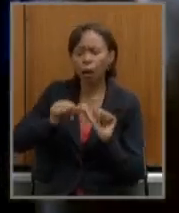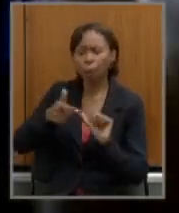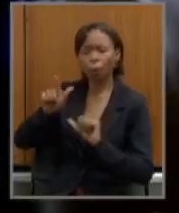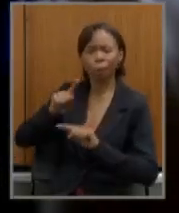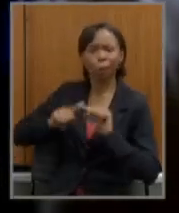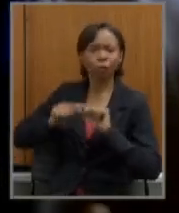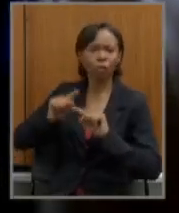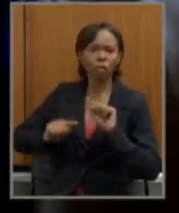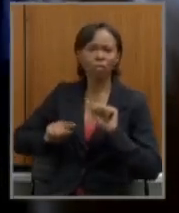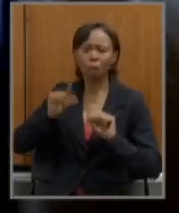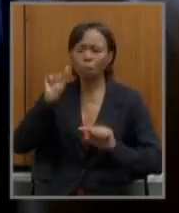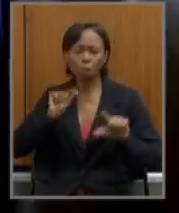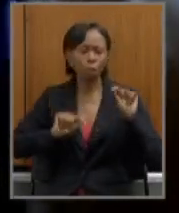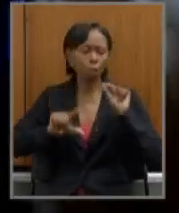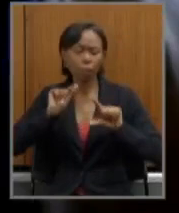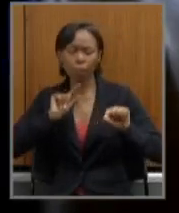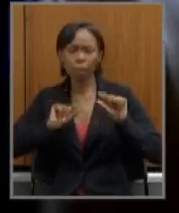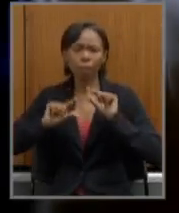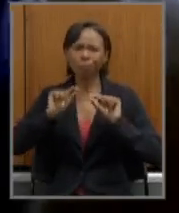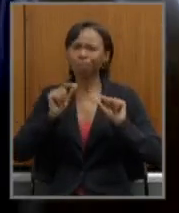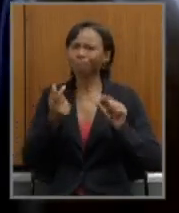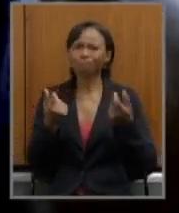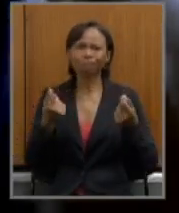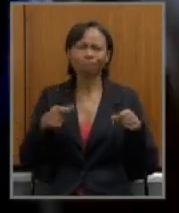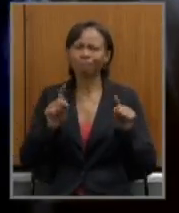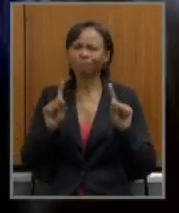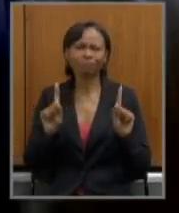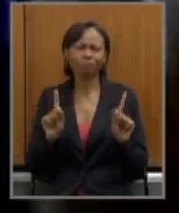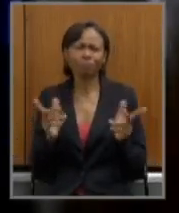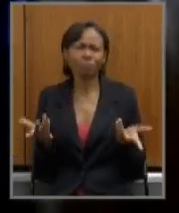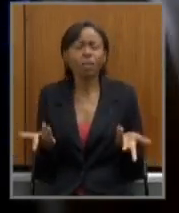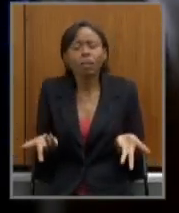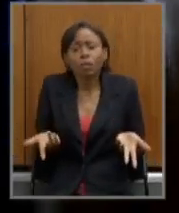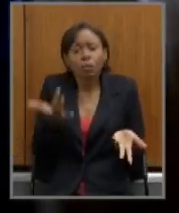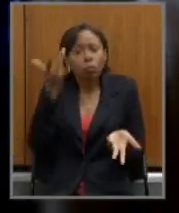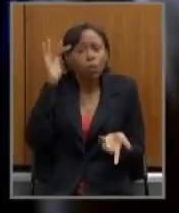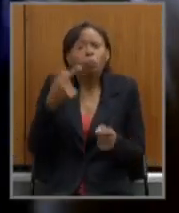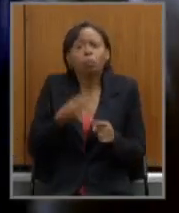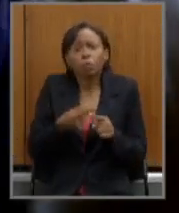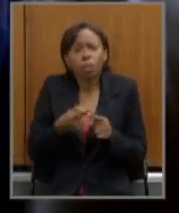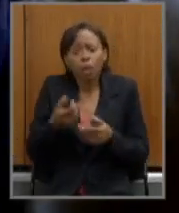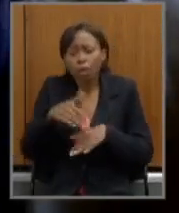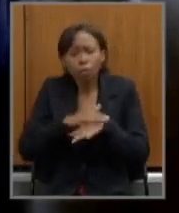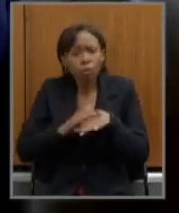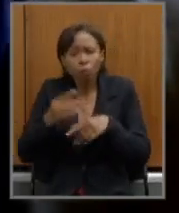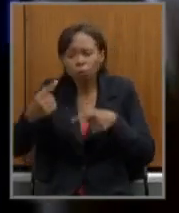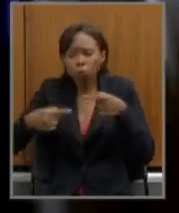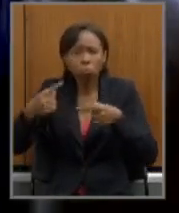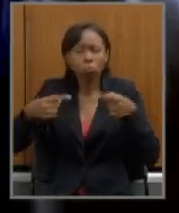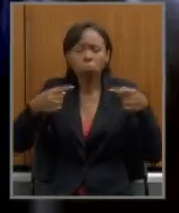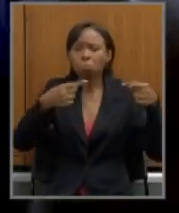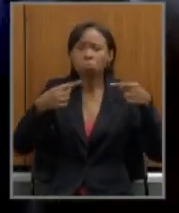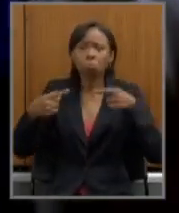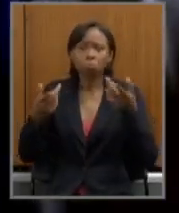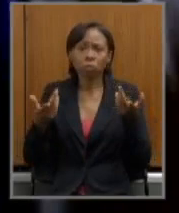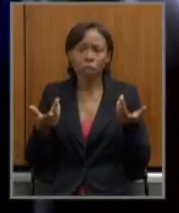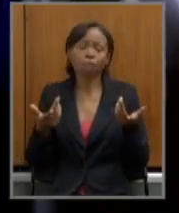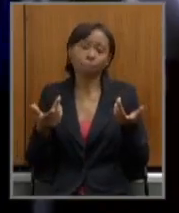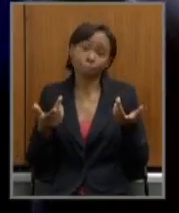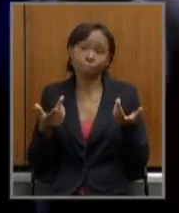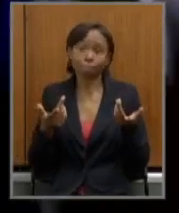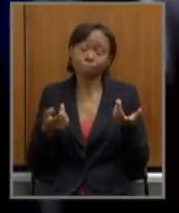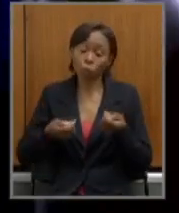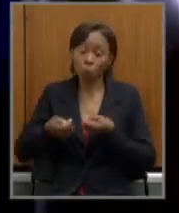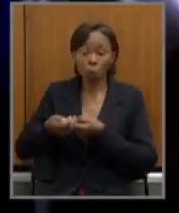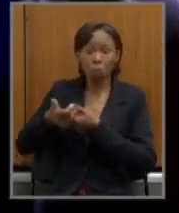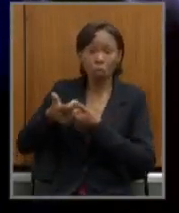tem que ficar selecionando selecionando aquele que suporta eu não sei porque não fazer essa discussão conclua e assim eu termino